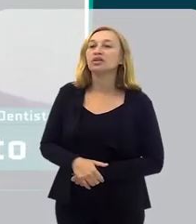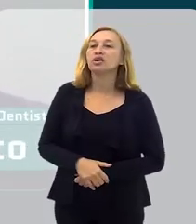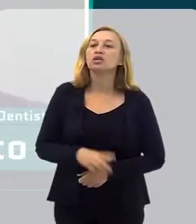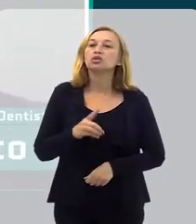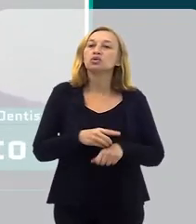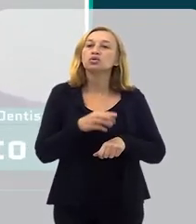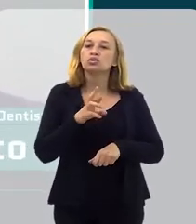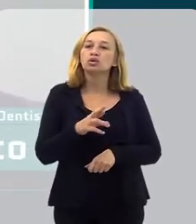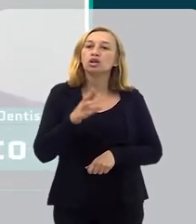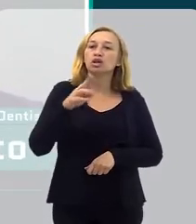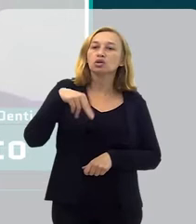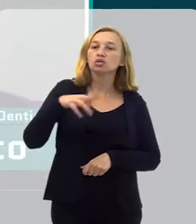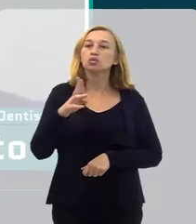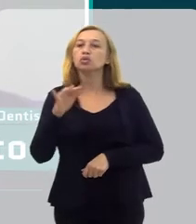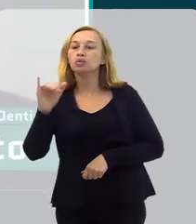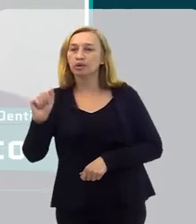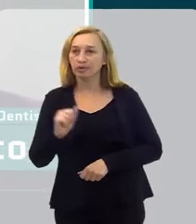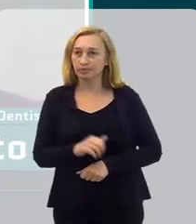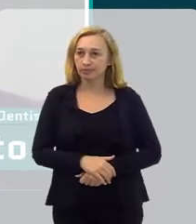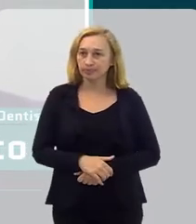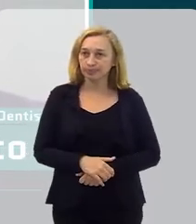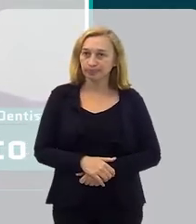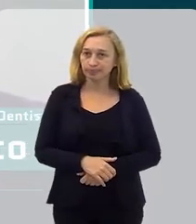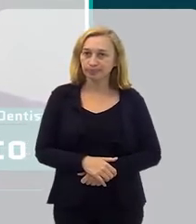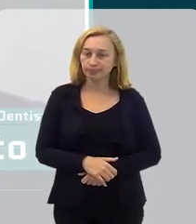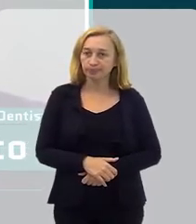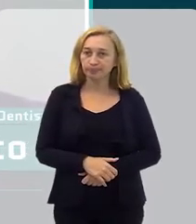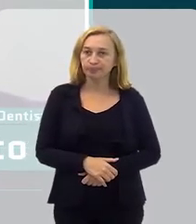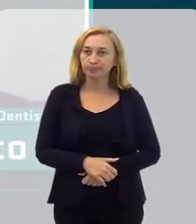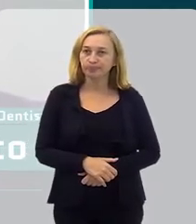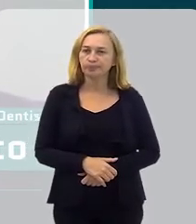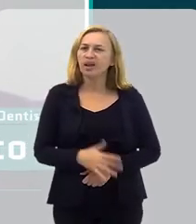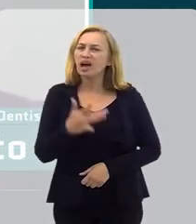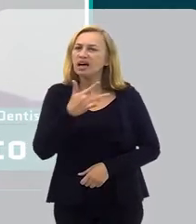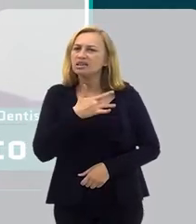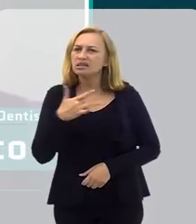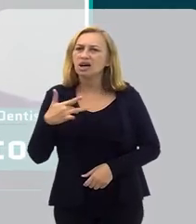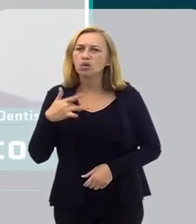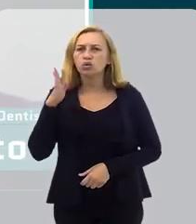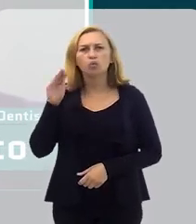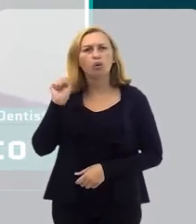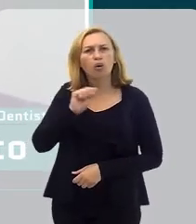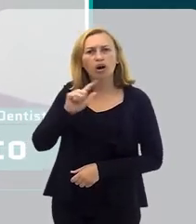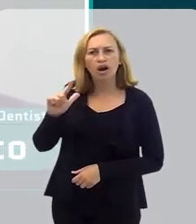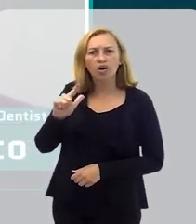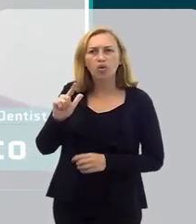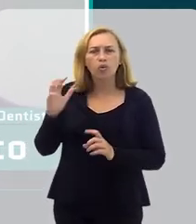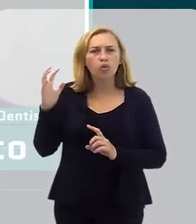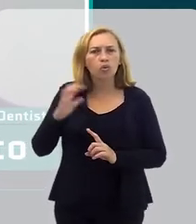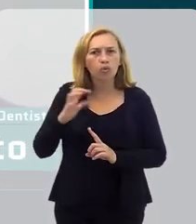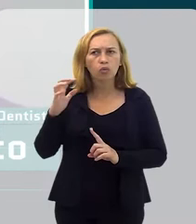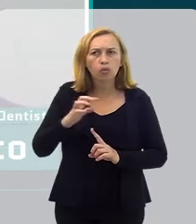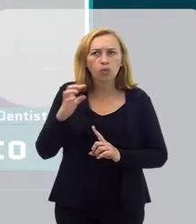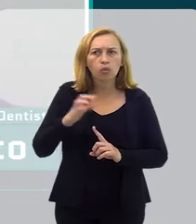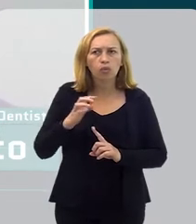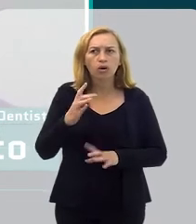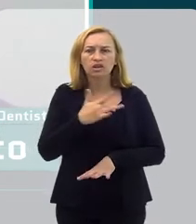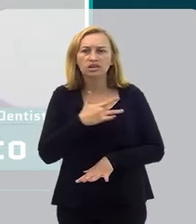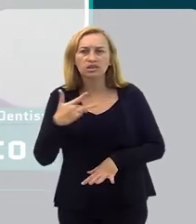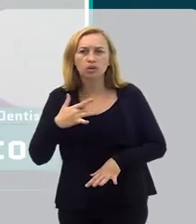Doutora Núbia, a saúde bucal influencia na